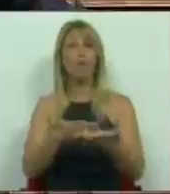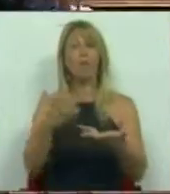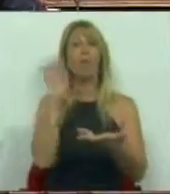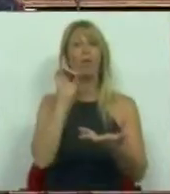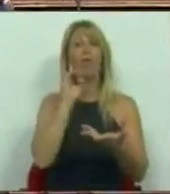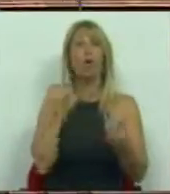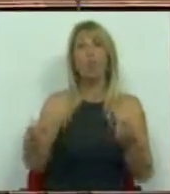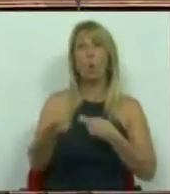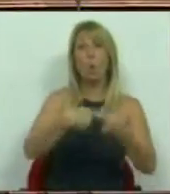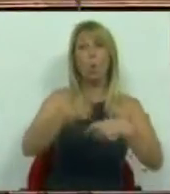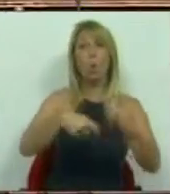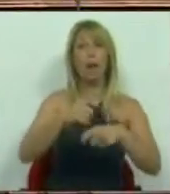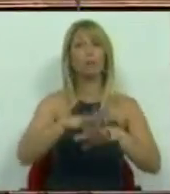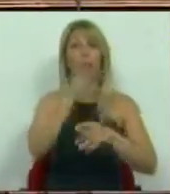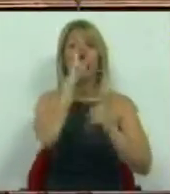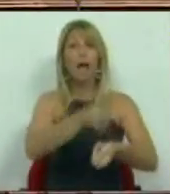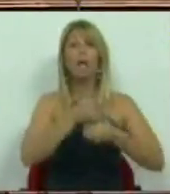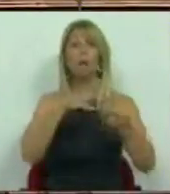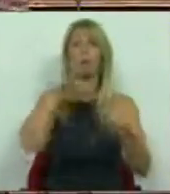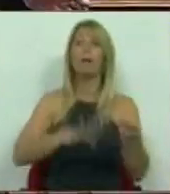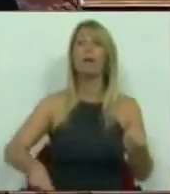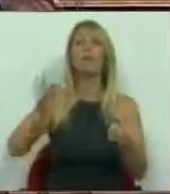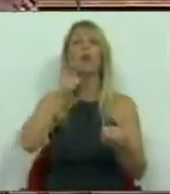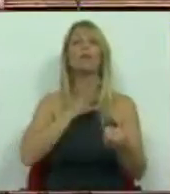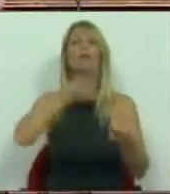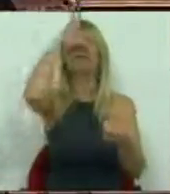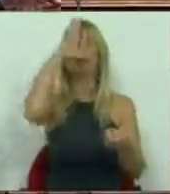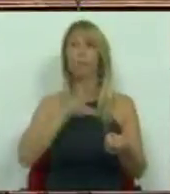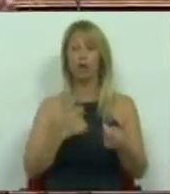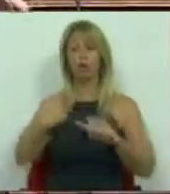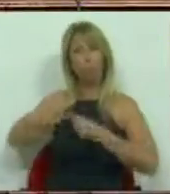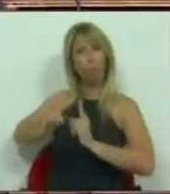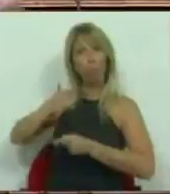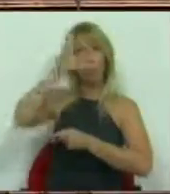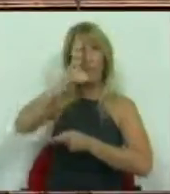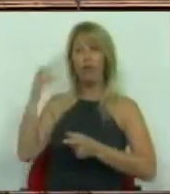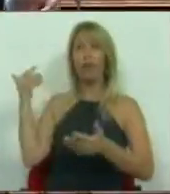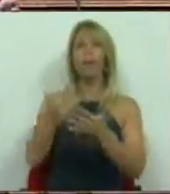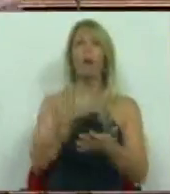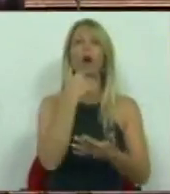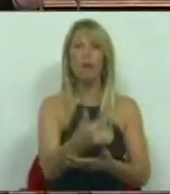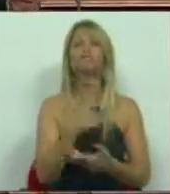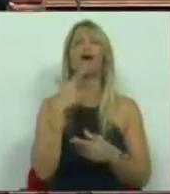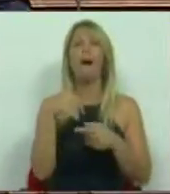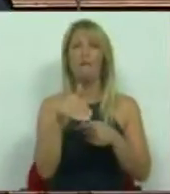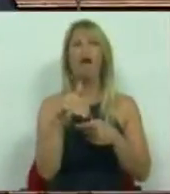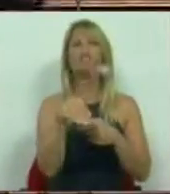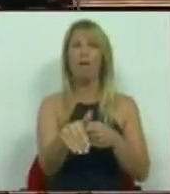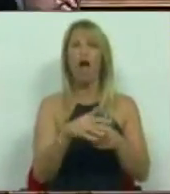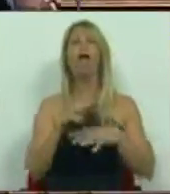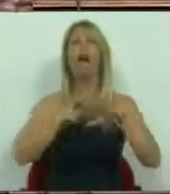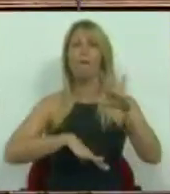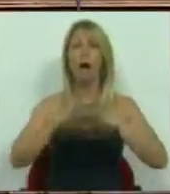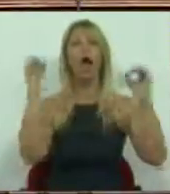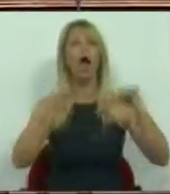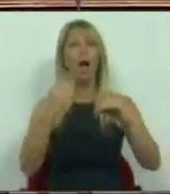a agricultura nacional. A Sra. Ministra tem vindo, desde a tomada de posse do Governo, a dizer que vai promover uma concertação entre